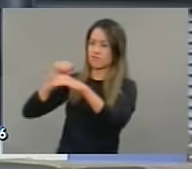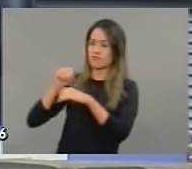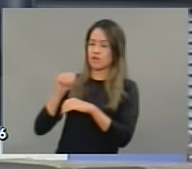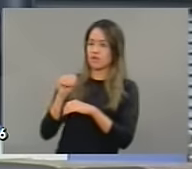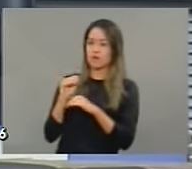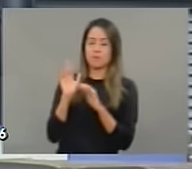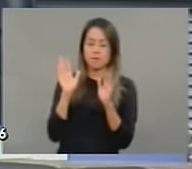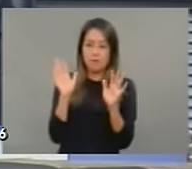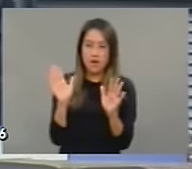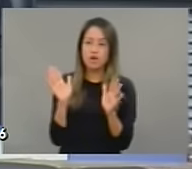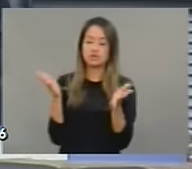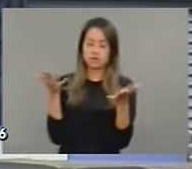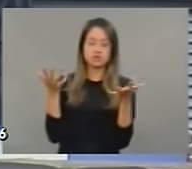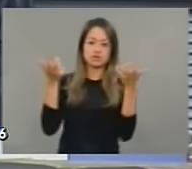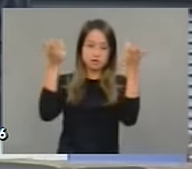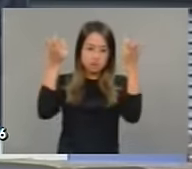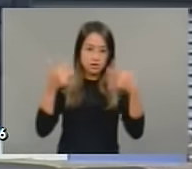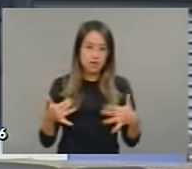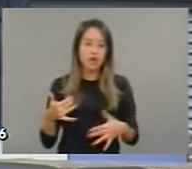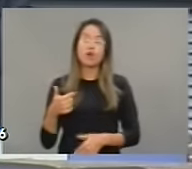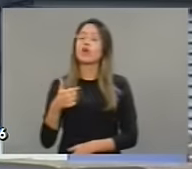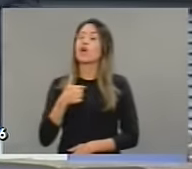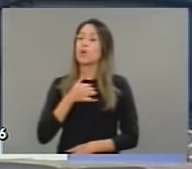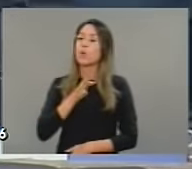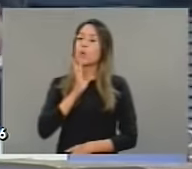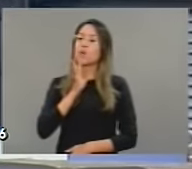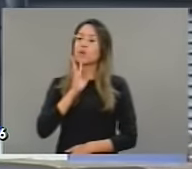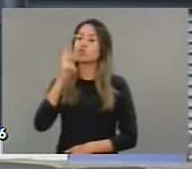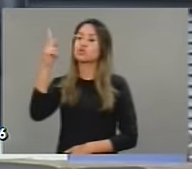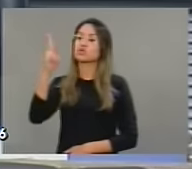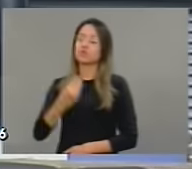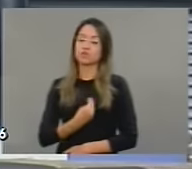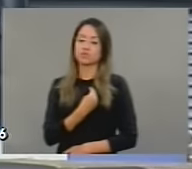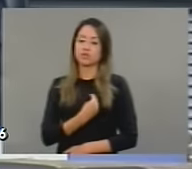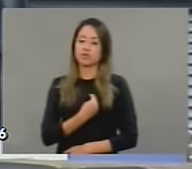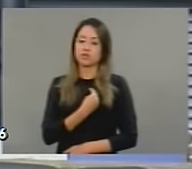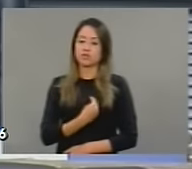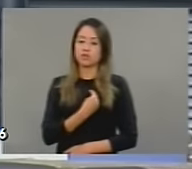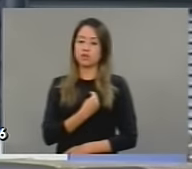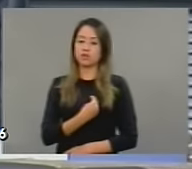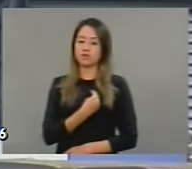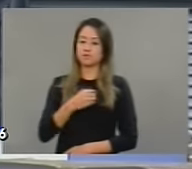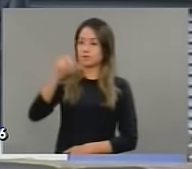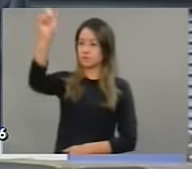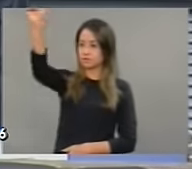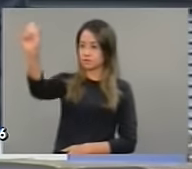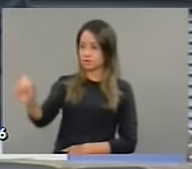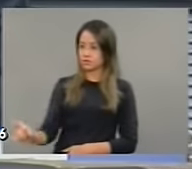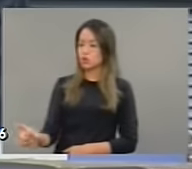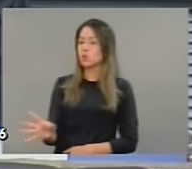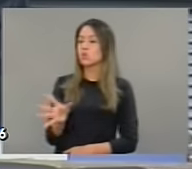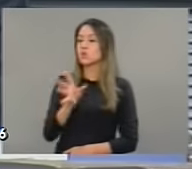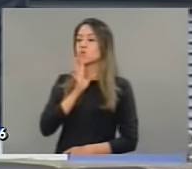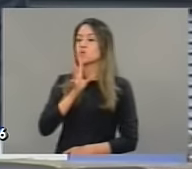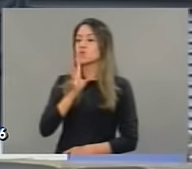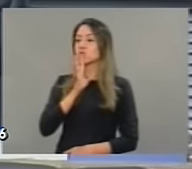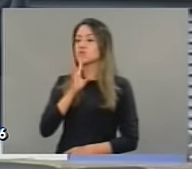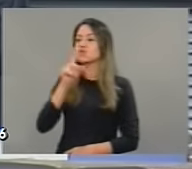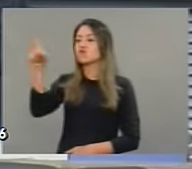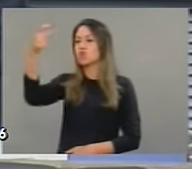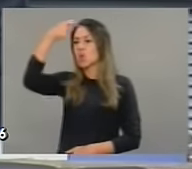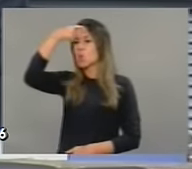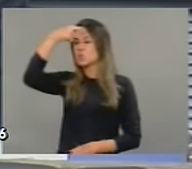de público de dizer que acompanho, sou aqui vizinho de bancada, Vossa Excelência, suas posições firmes, coerentes,